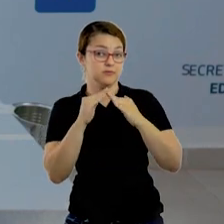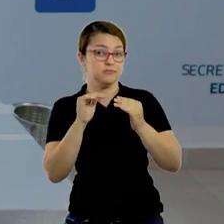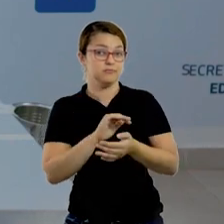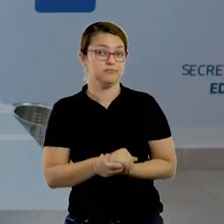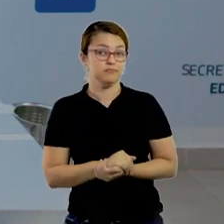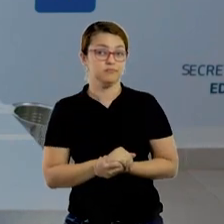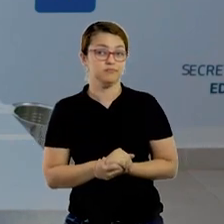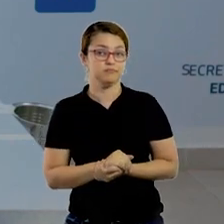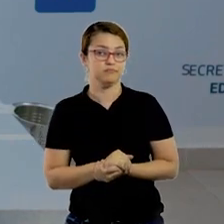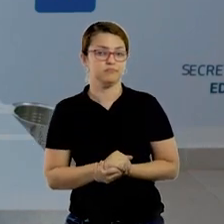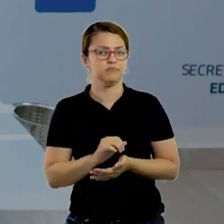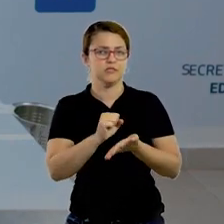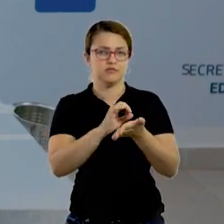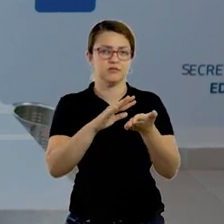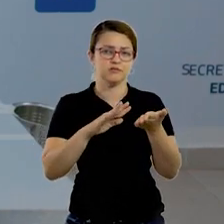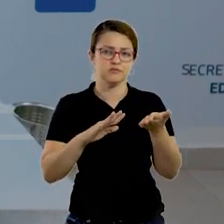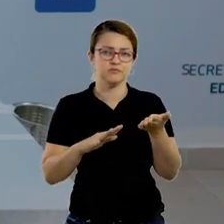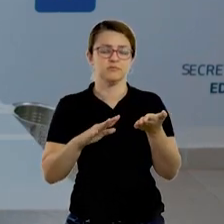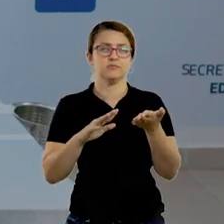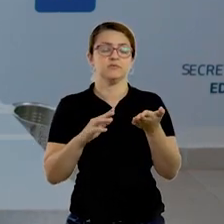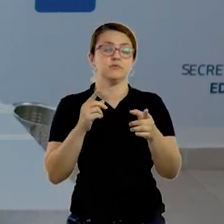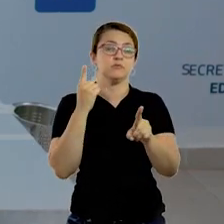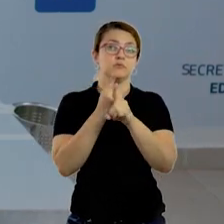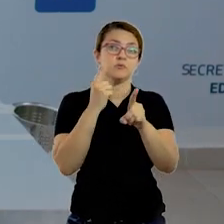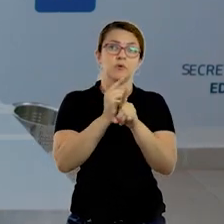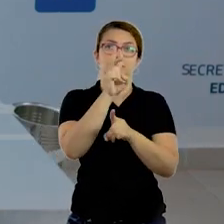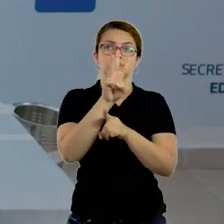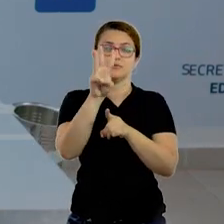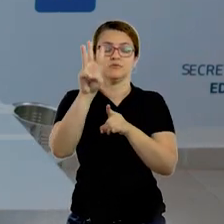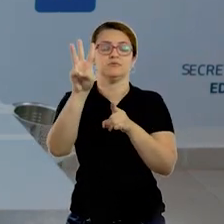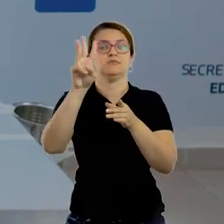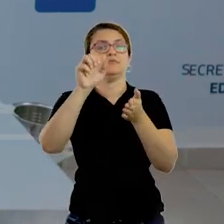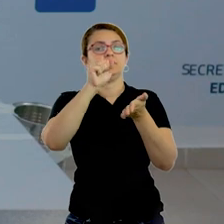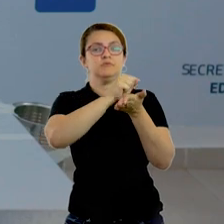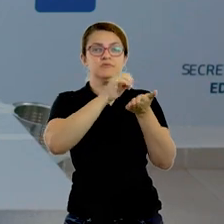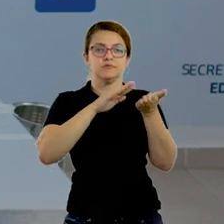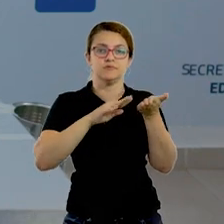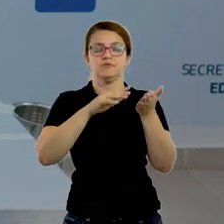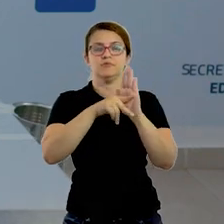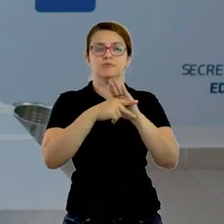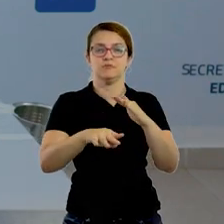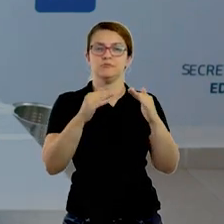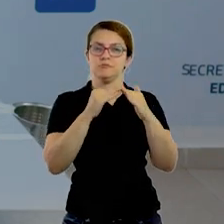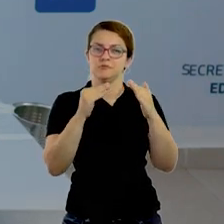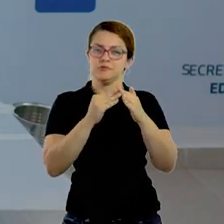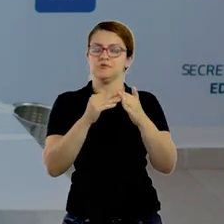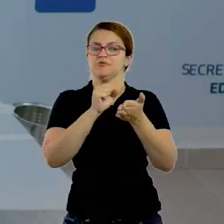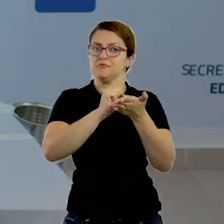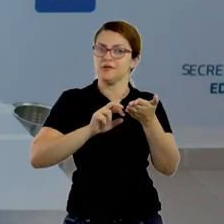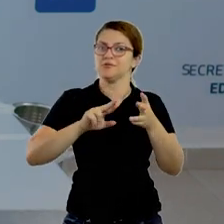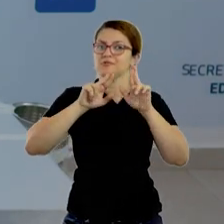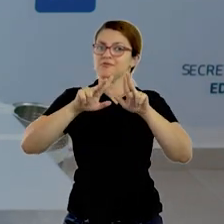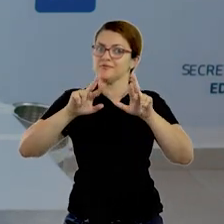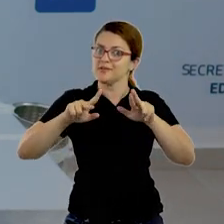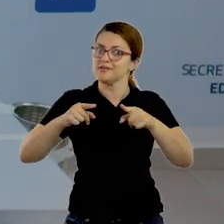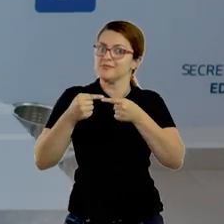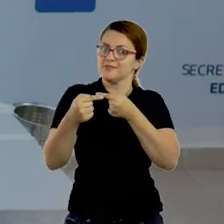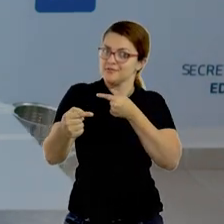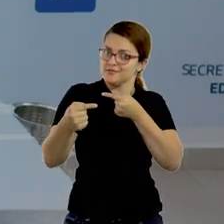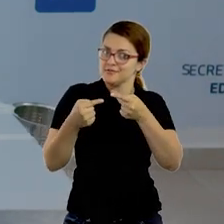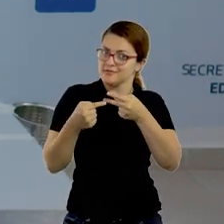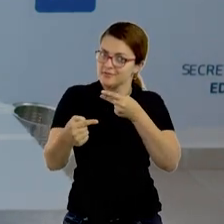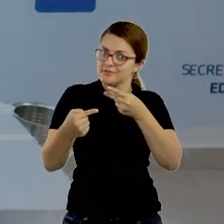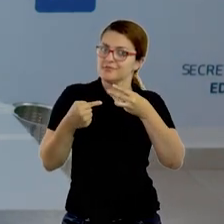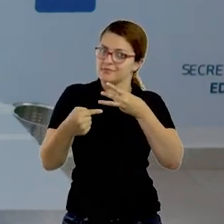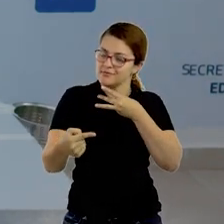atividades e outras vocês conseguem encontrar no link lição de casa. Tem toda semana uma atividade diferente que vocês podem estar colocando na